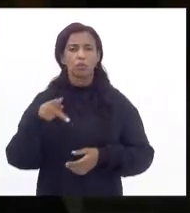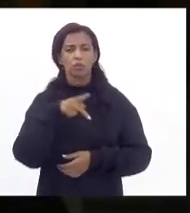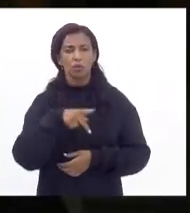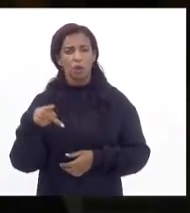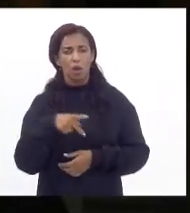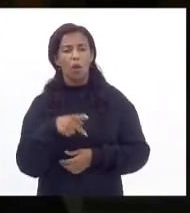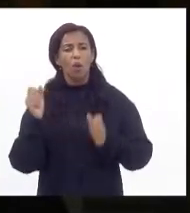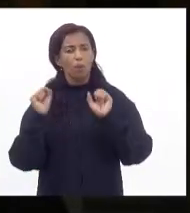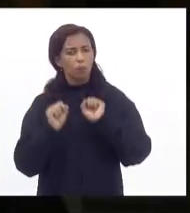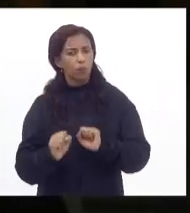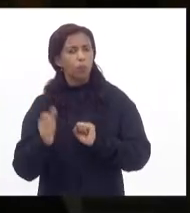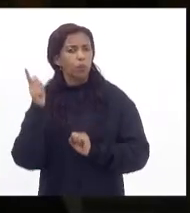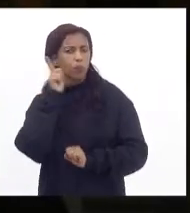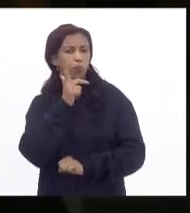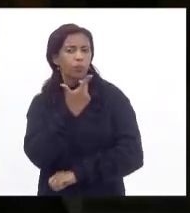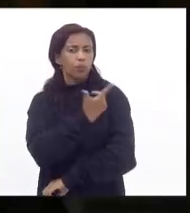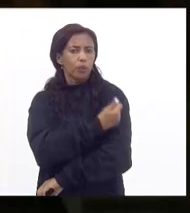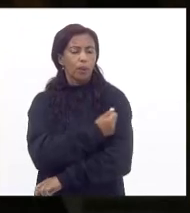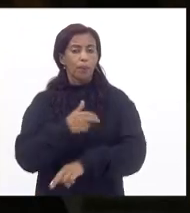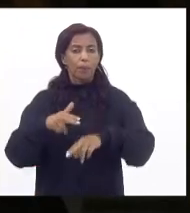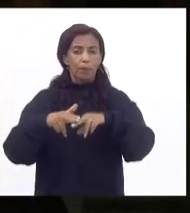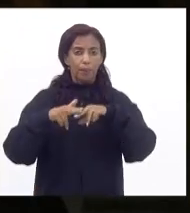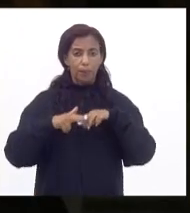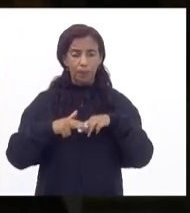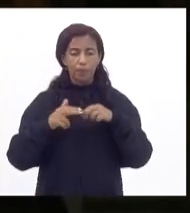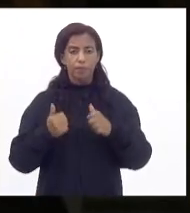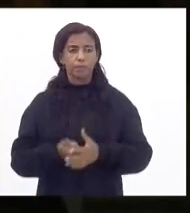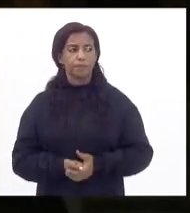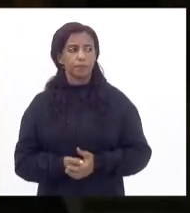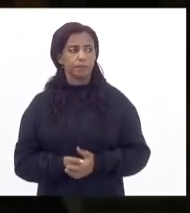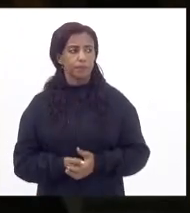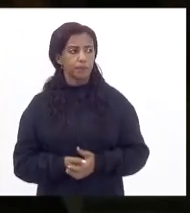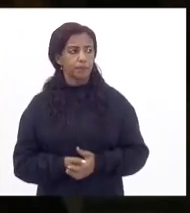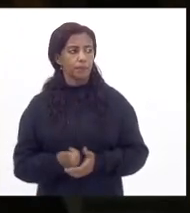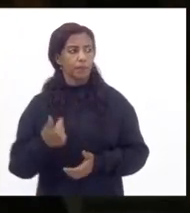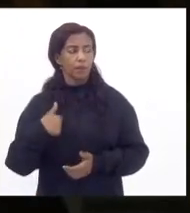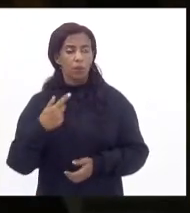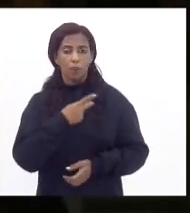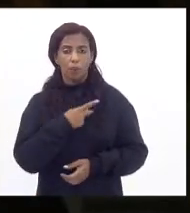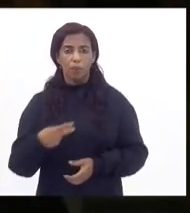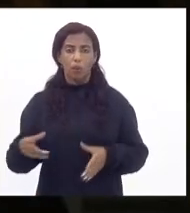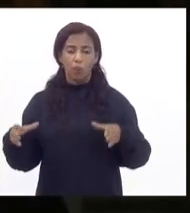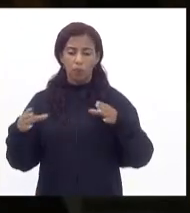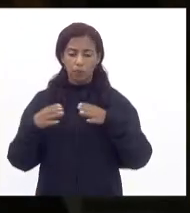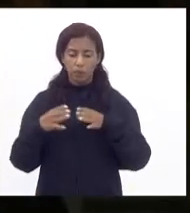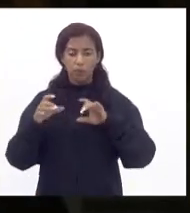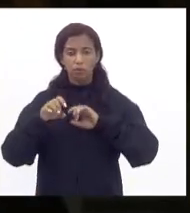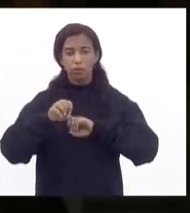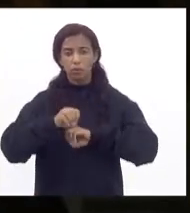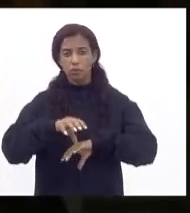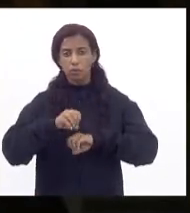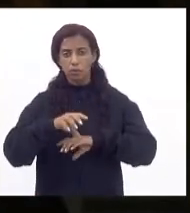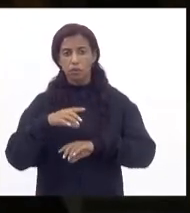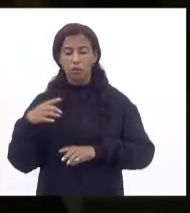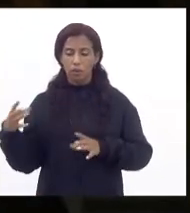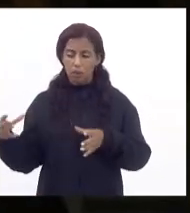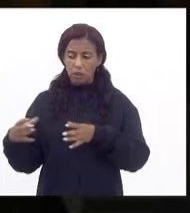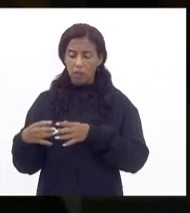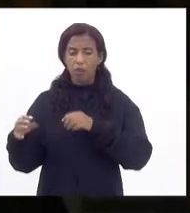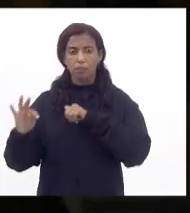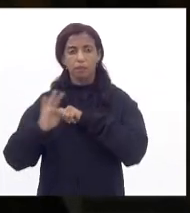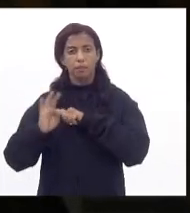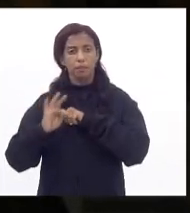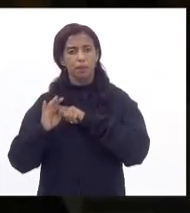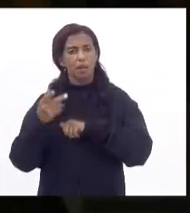pudessem ser vacinados por isso eu como presidente da comissão de educação com a nossa equipe técnica